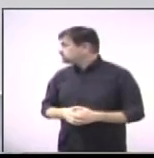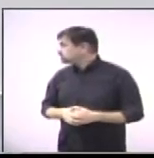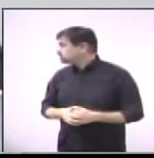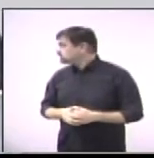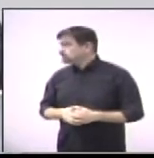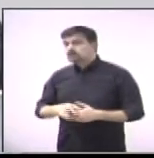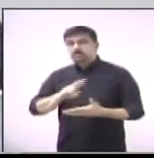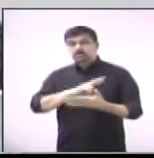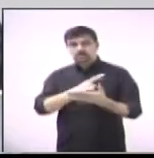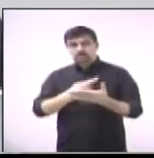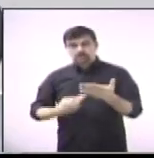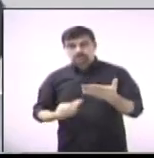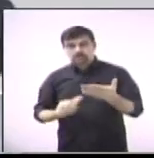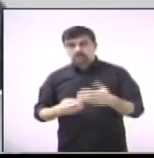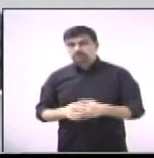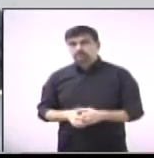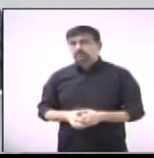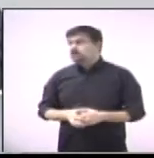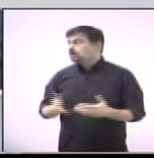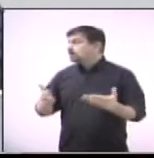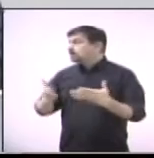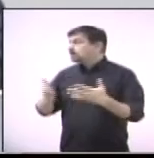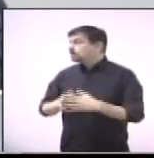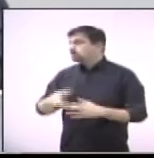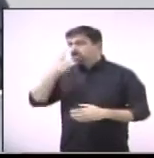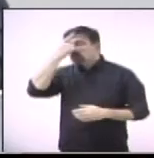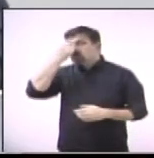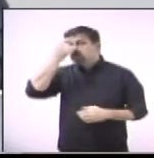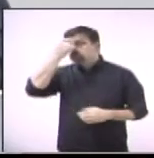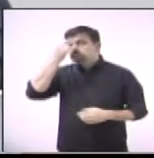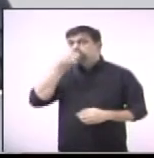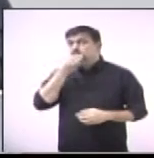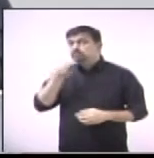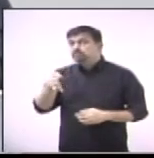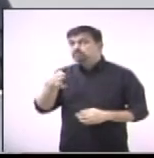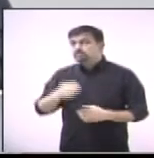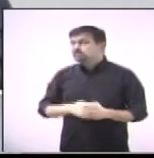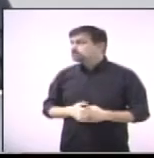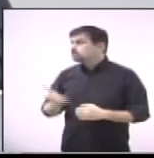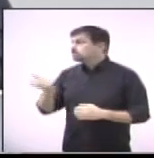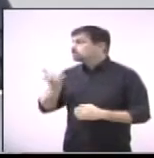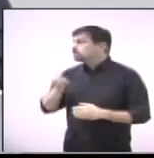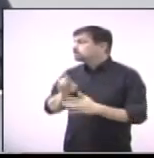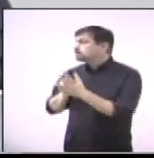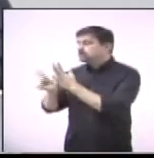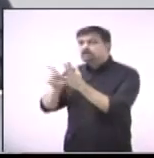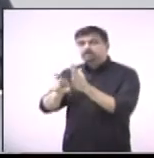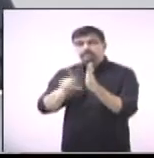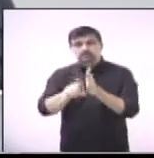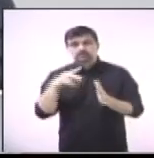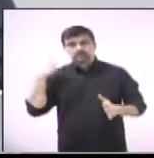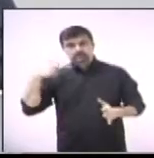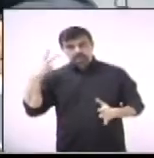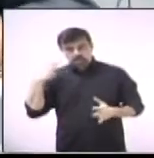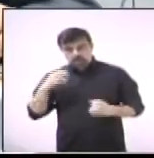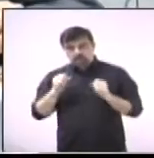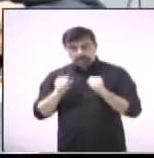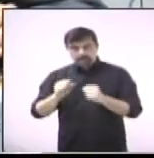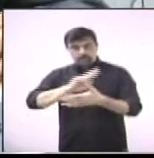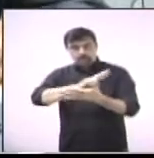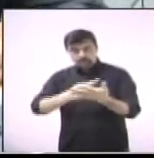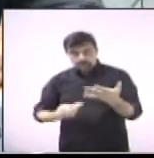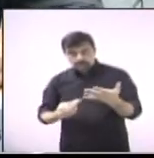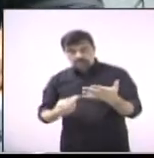única e votação dos seguintes requerimentos. A palavra ao vereador Adilcinho. Presidente, gostaria que colocasse em votação a leitura e a votação dos